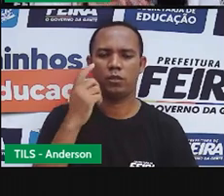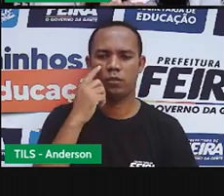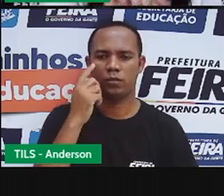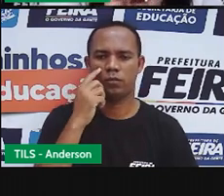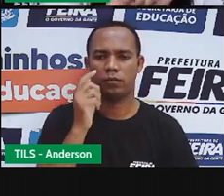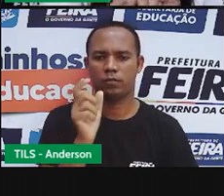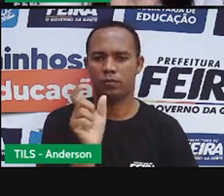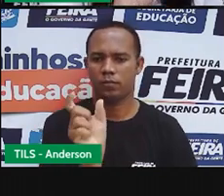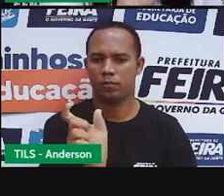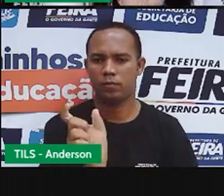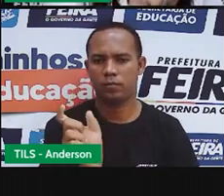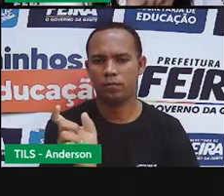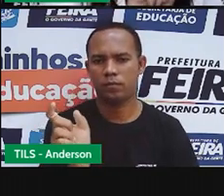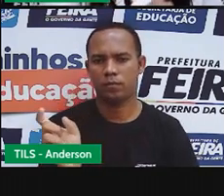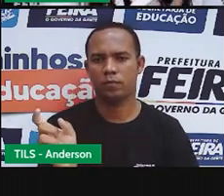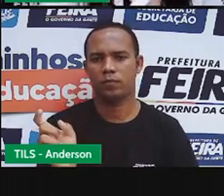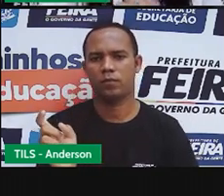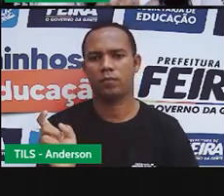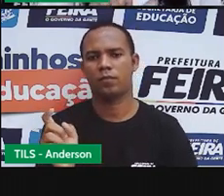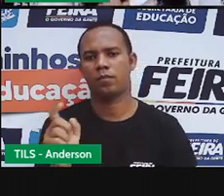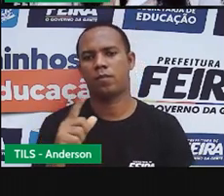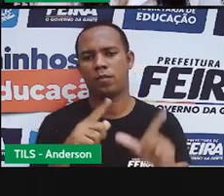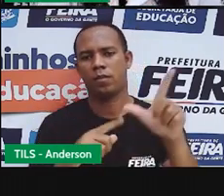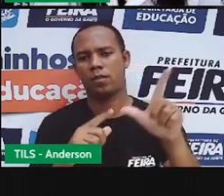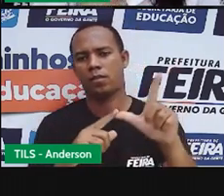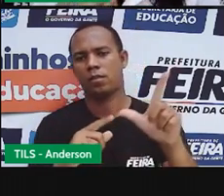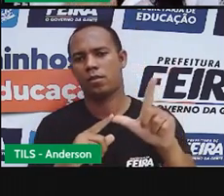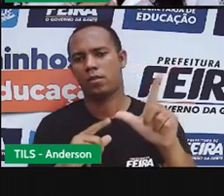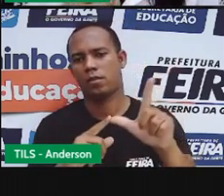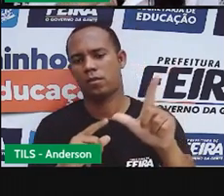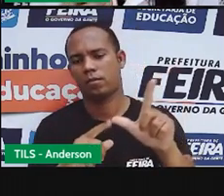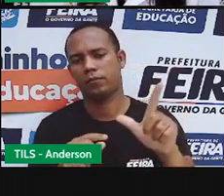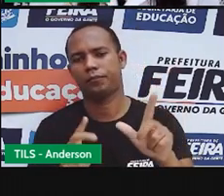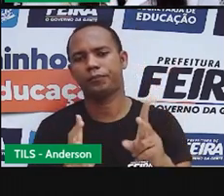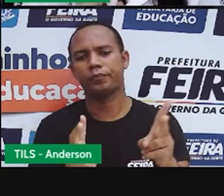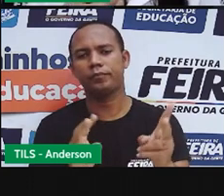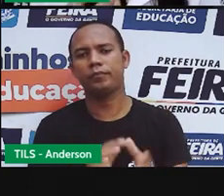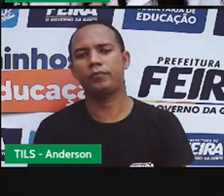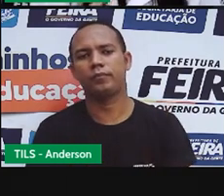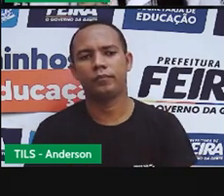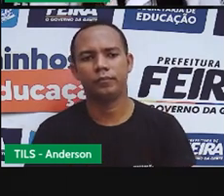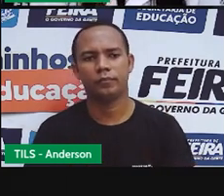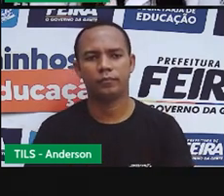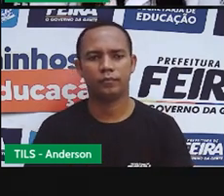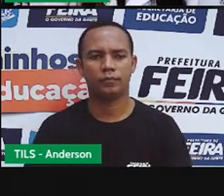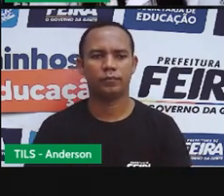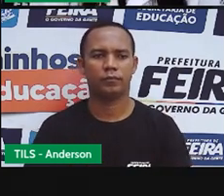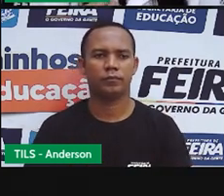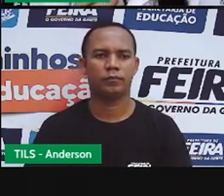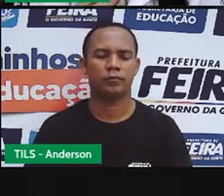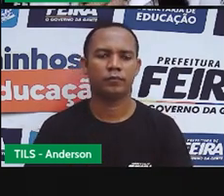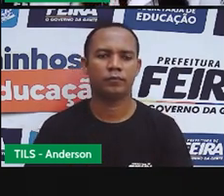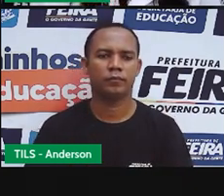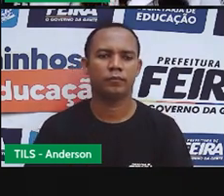ao lado das hogares. A, O e U na questão de D. Gato.